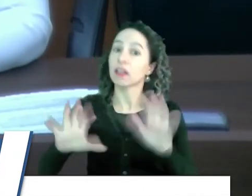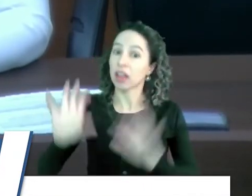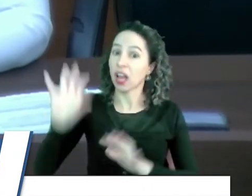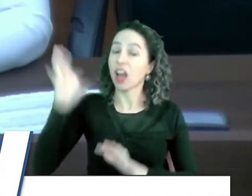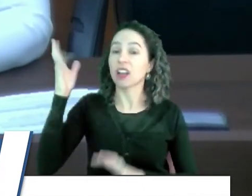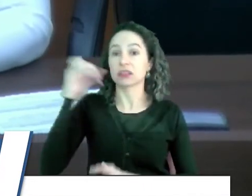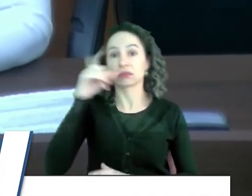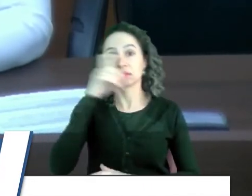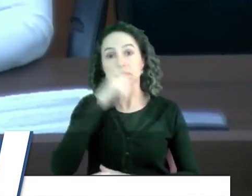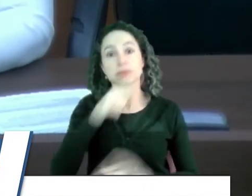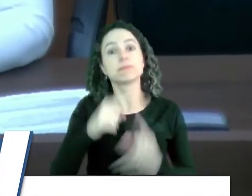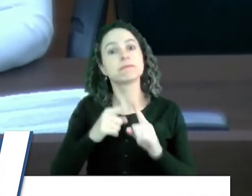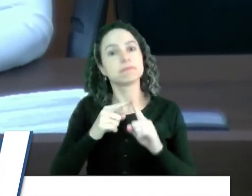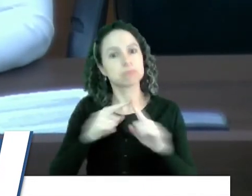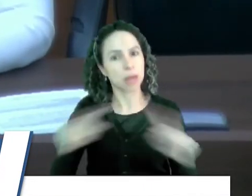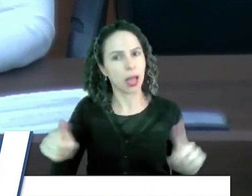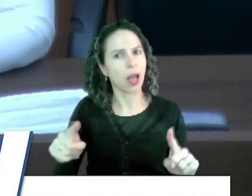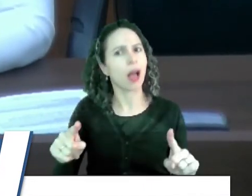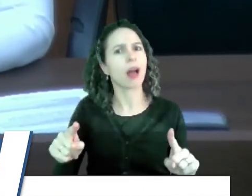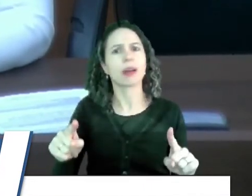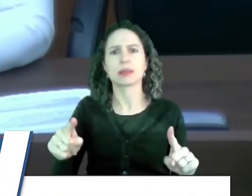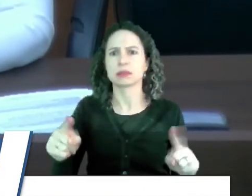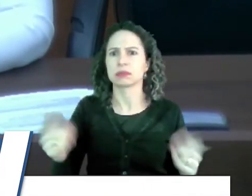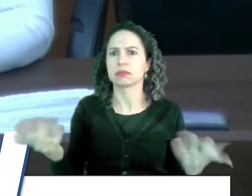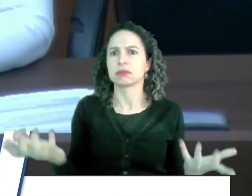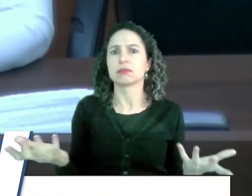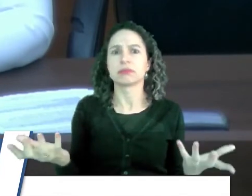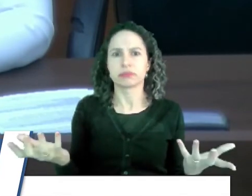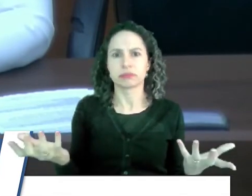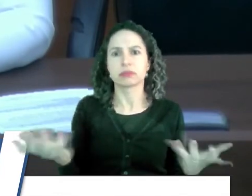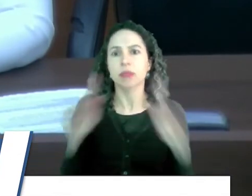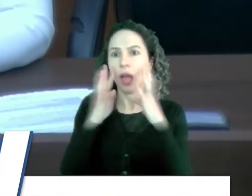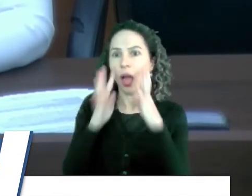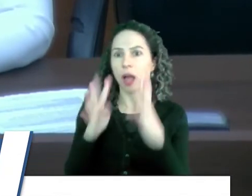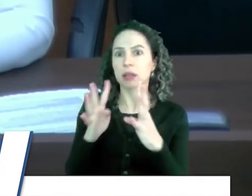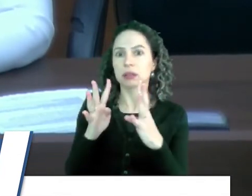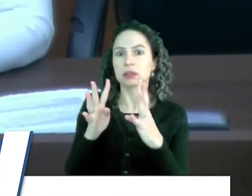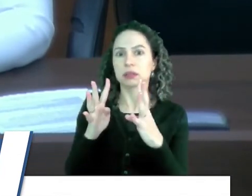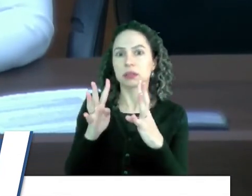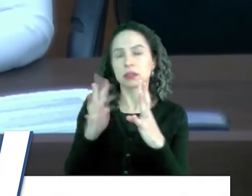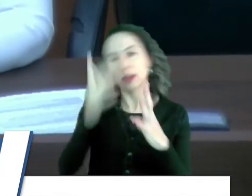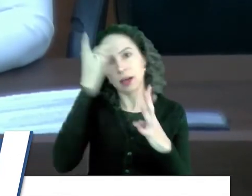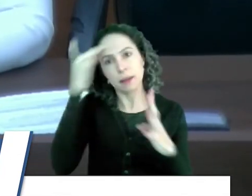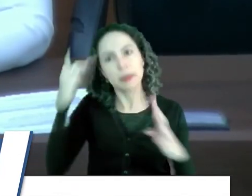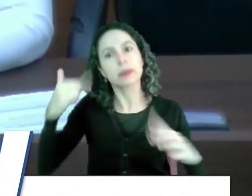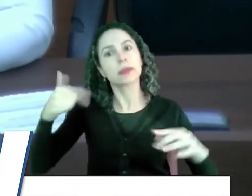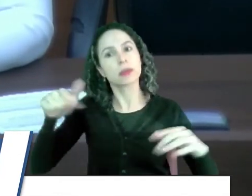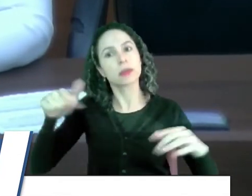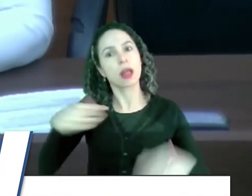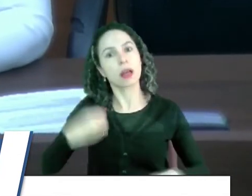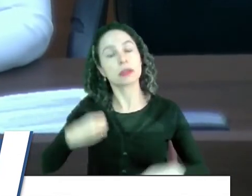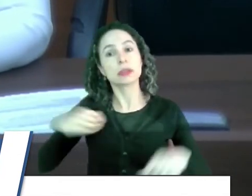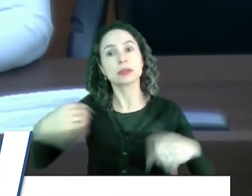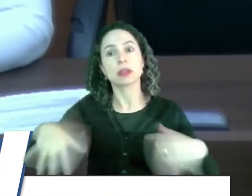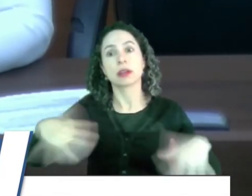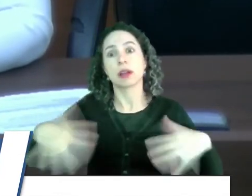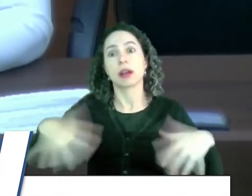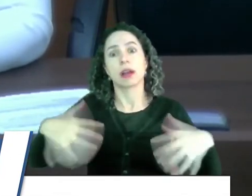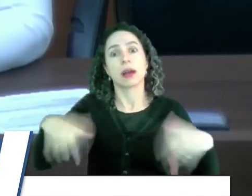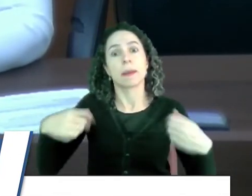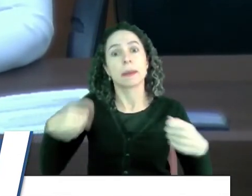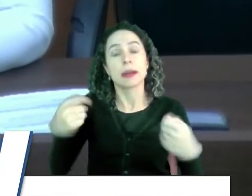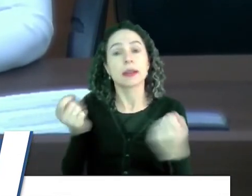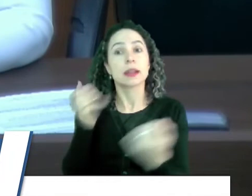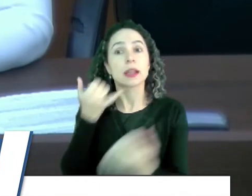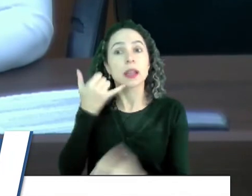Mas é muito... Preste atenção, o munícipe está lá desesperado, querendo falar, e a